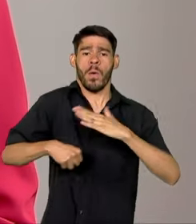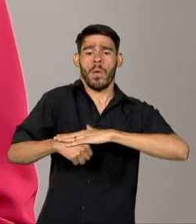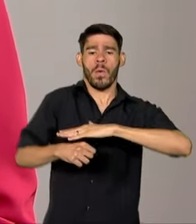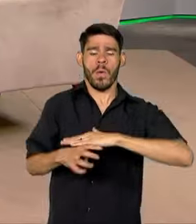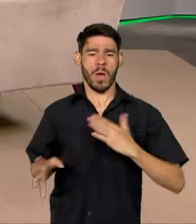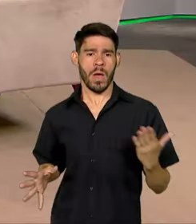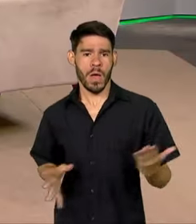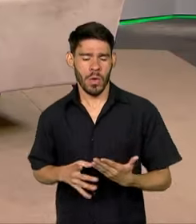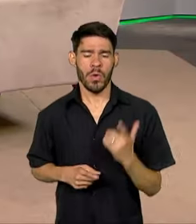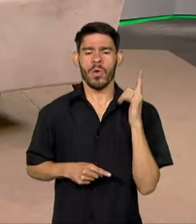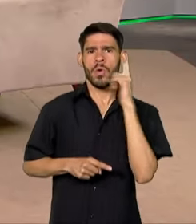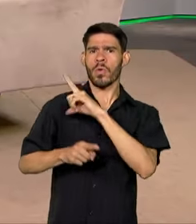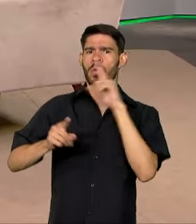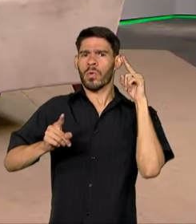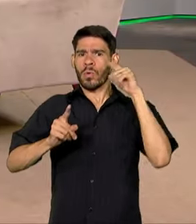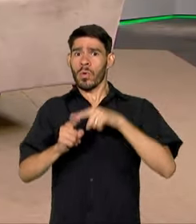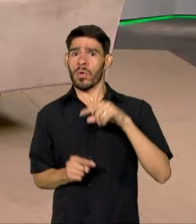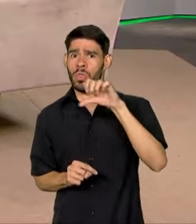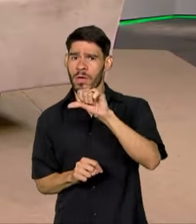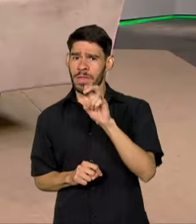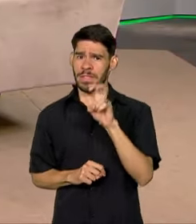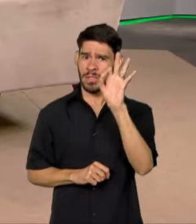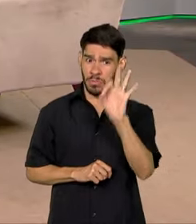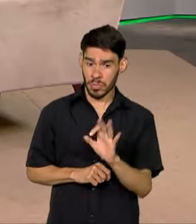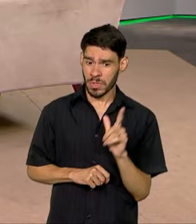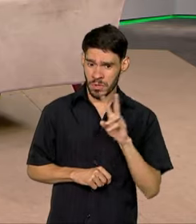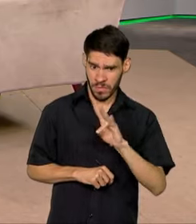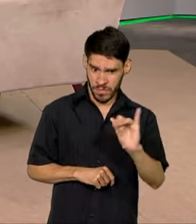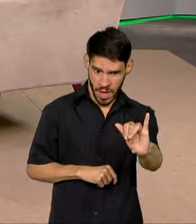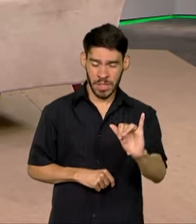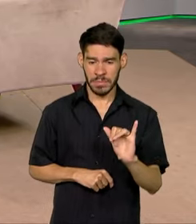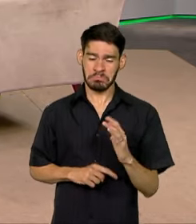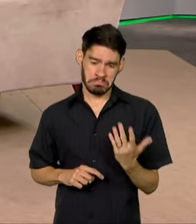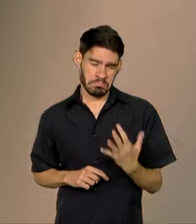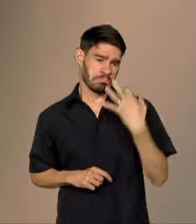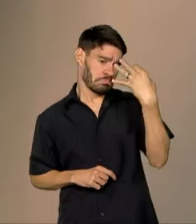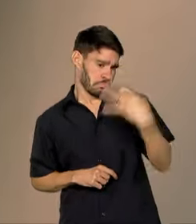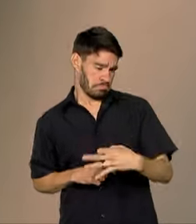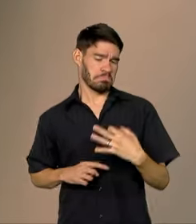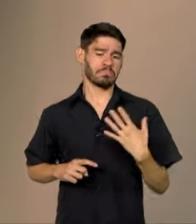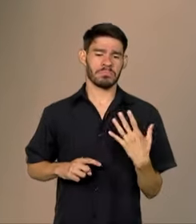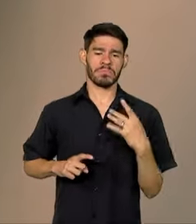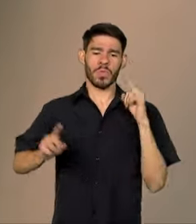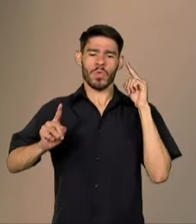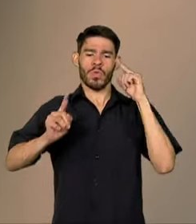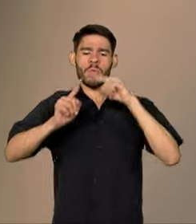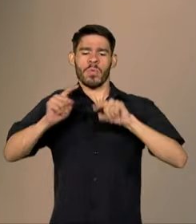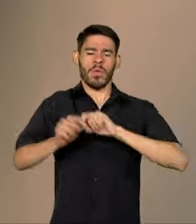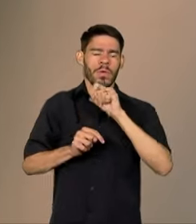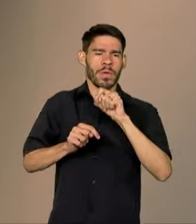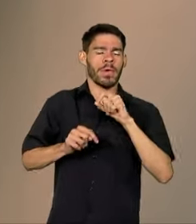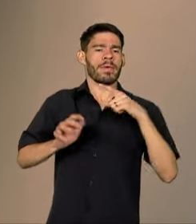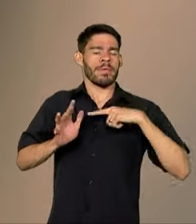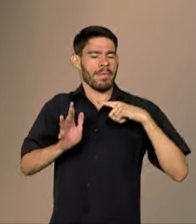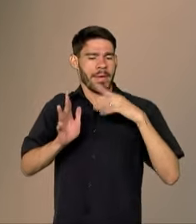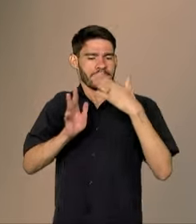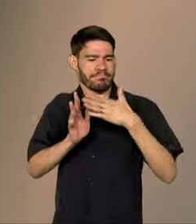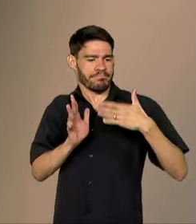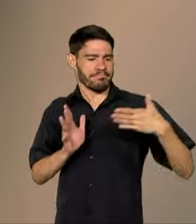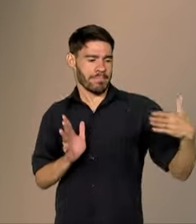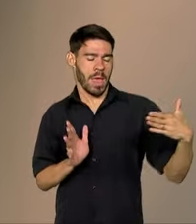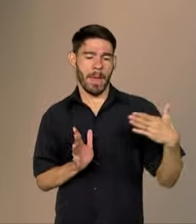a gente vai conseguir atingir essa meta de 95%? Perfeitamente. A meta, na verdade, é uma cascata. Ela tem,